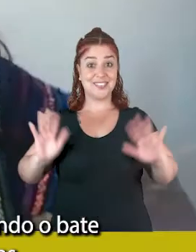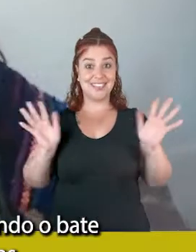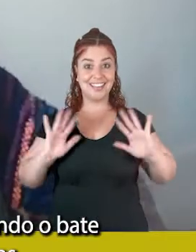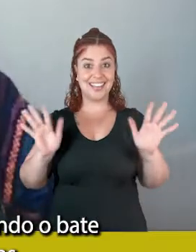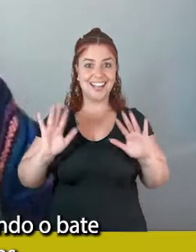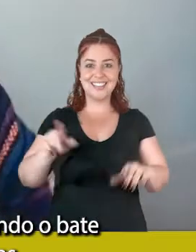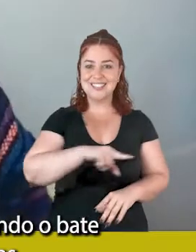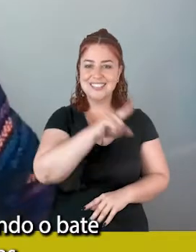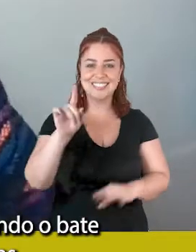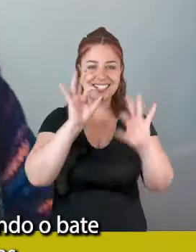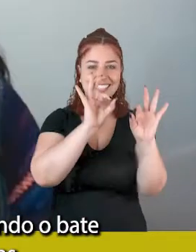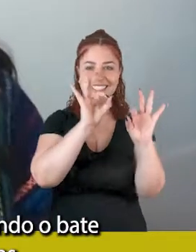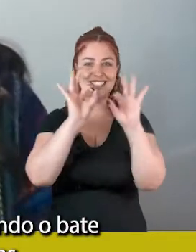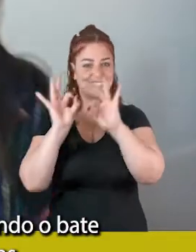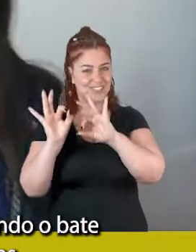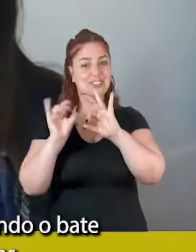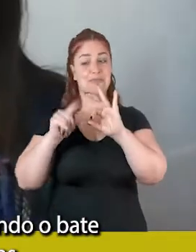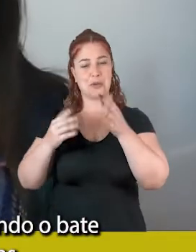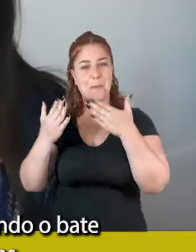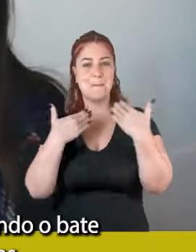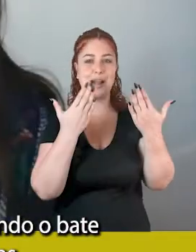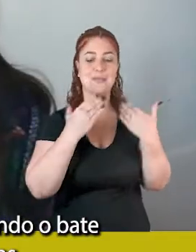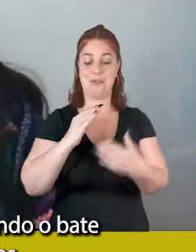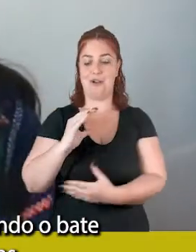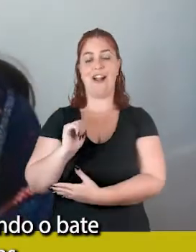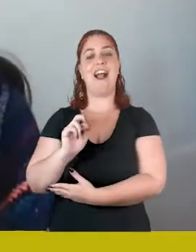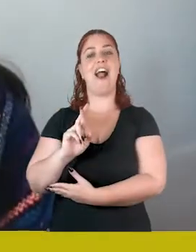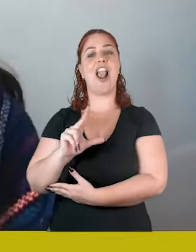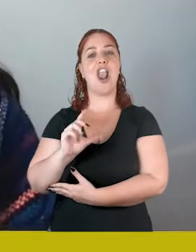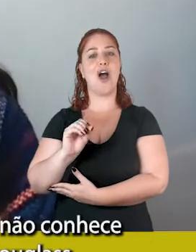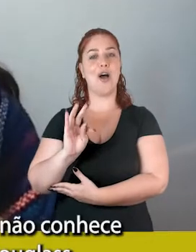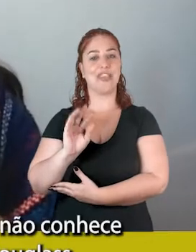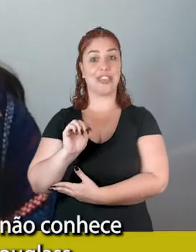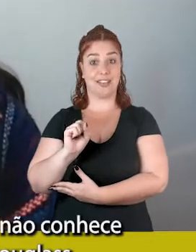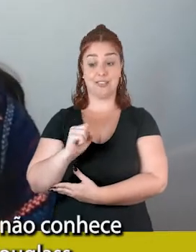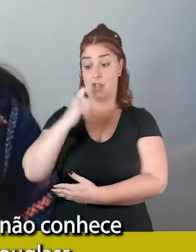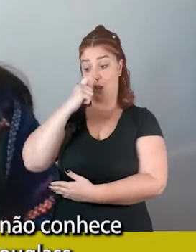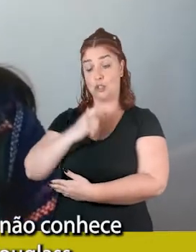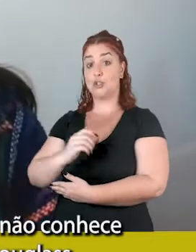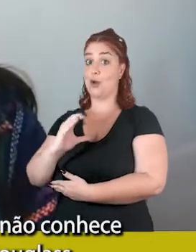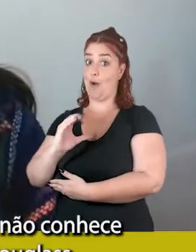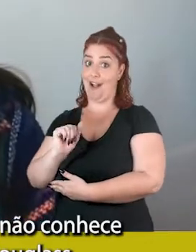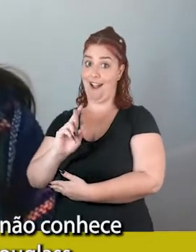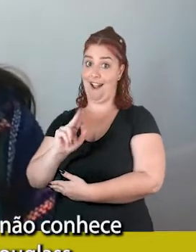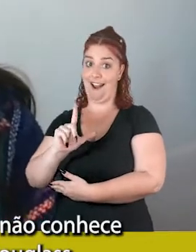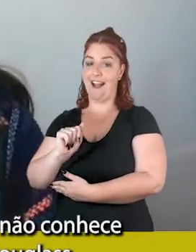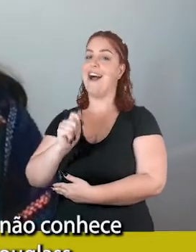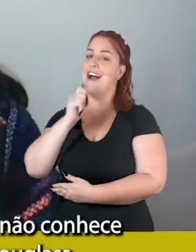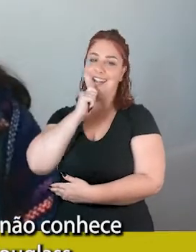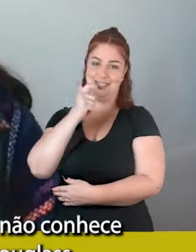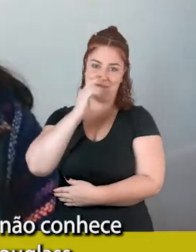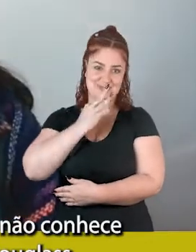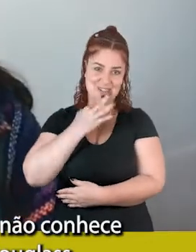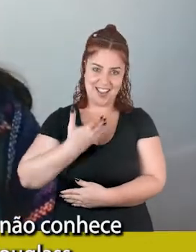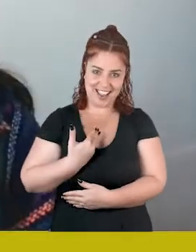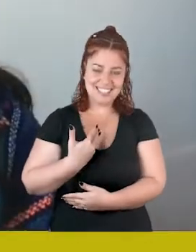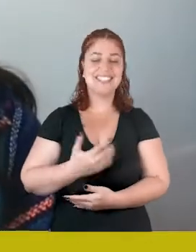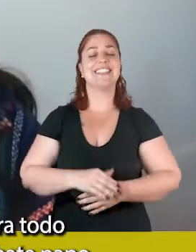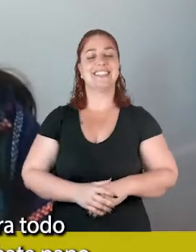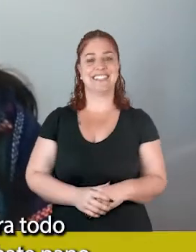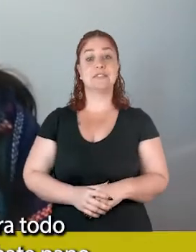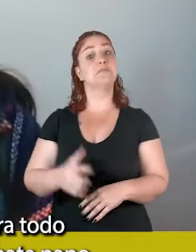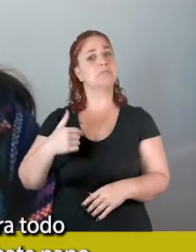Olá, todo mundo assistindo o bate-papo de Carlotas, eu sou a Carla, para quem não conhece, meu nome é Carla Douglas